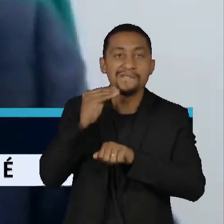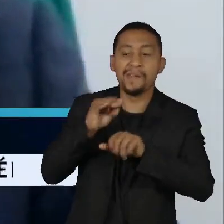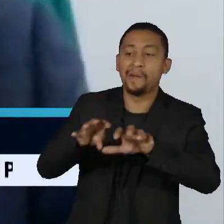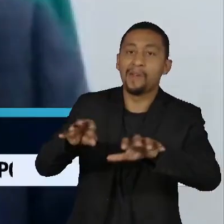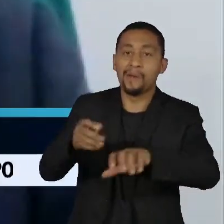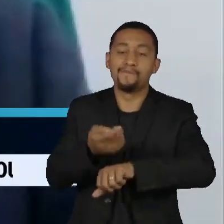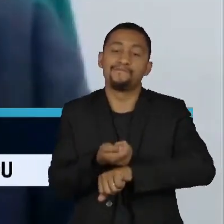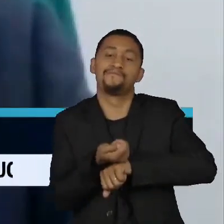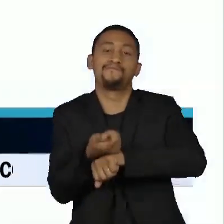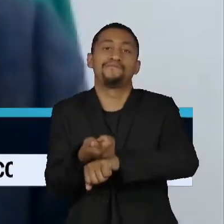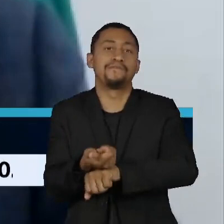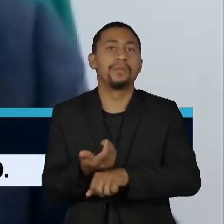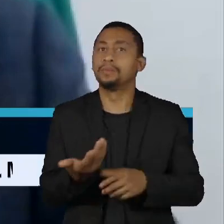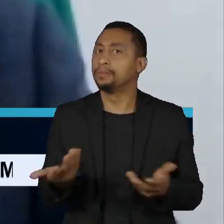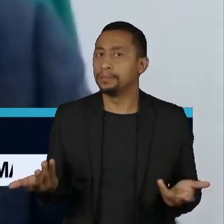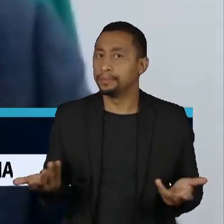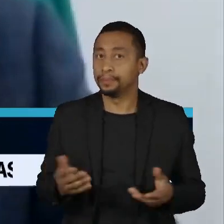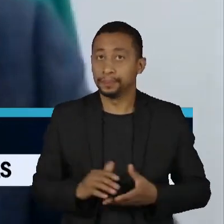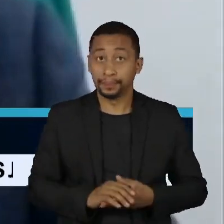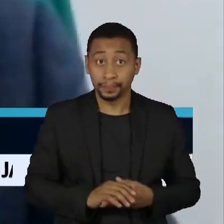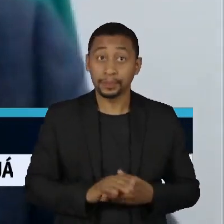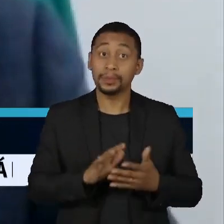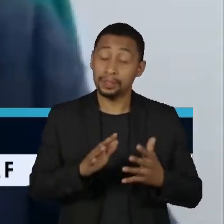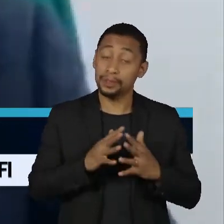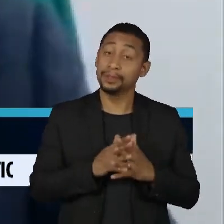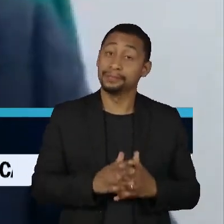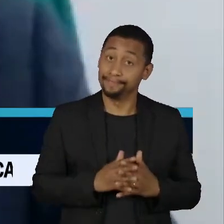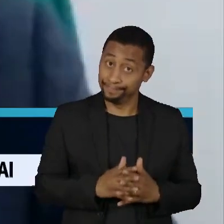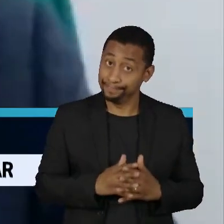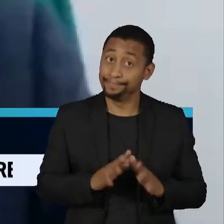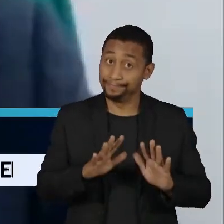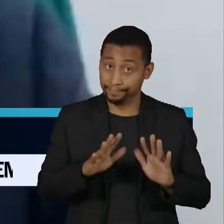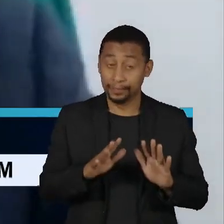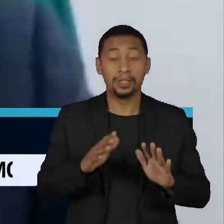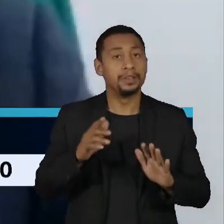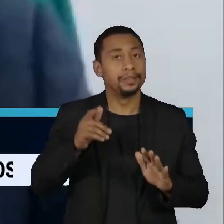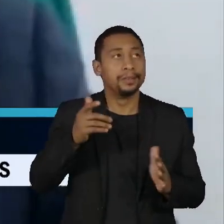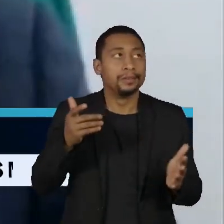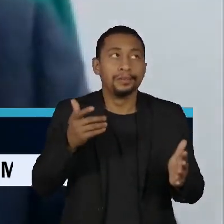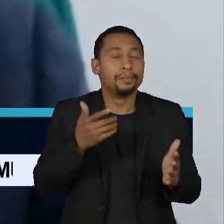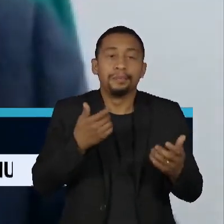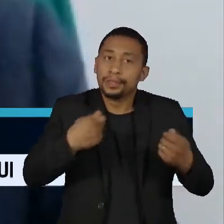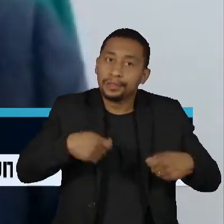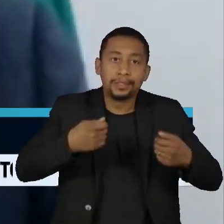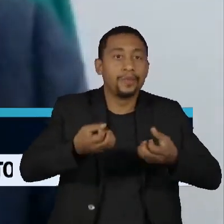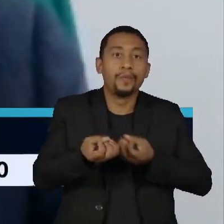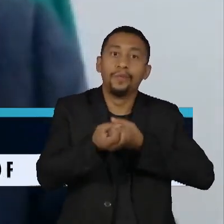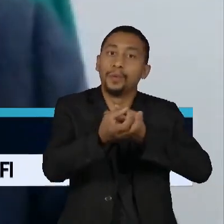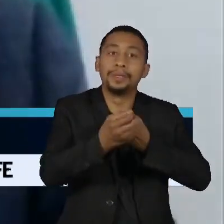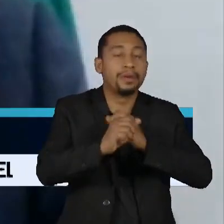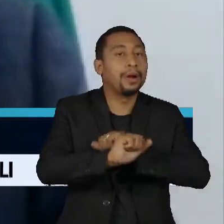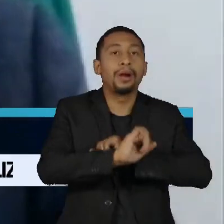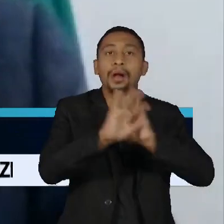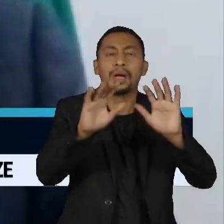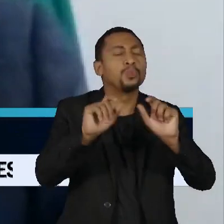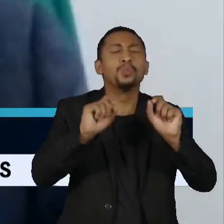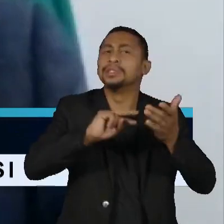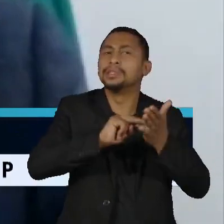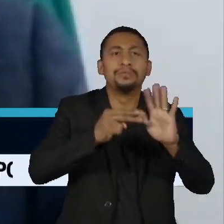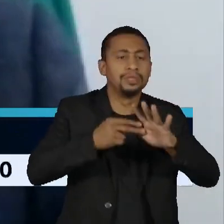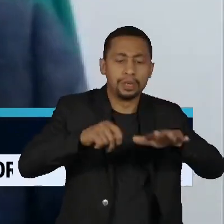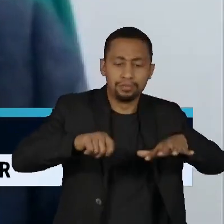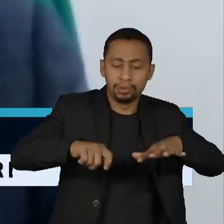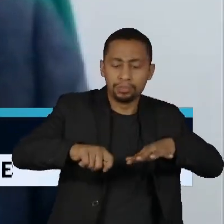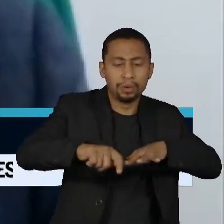tema diante da complexidade. Seria mais interessante que houvesse uma clareza em relação à regulamentação, à